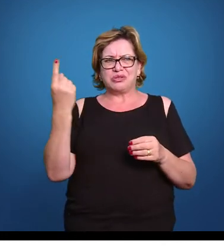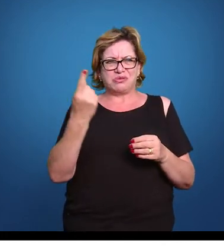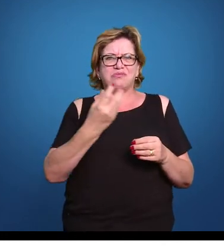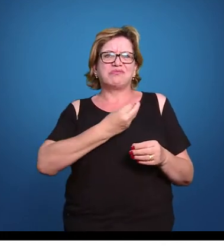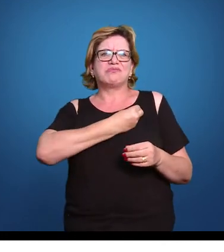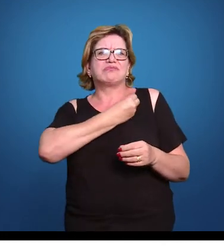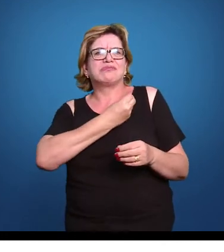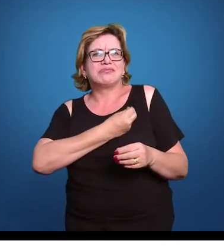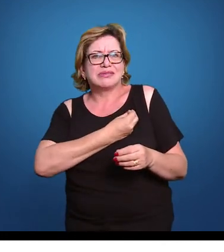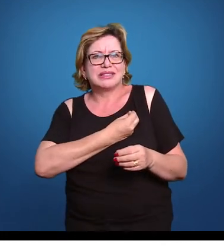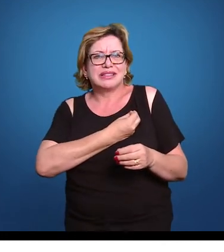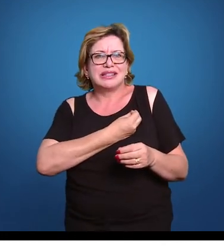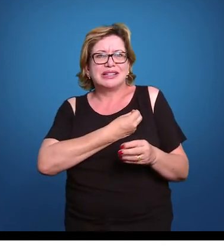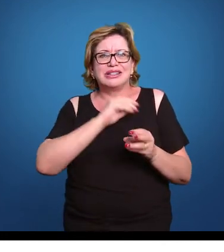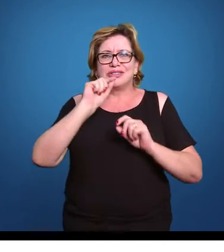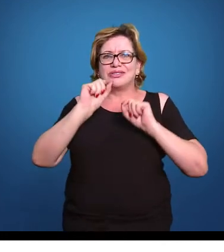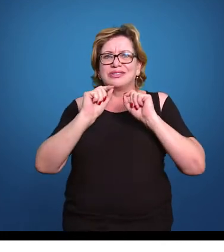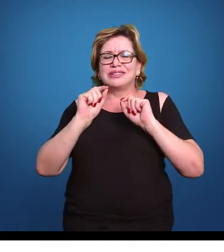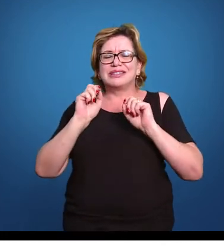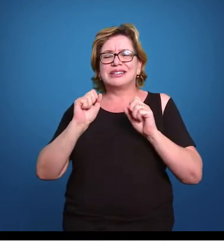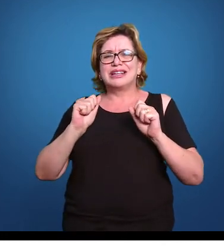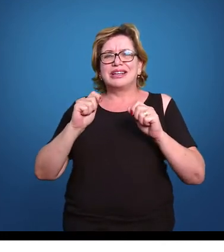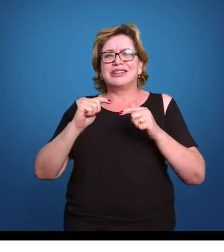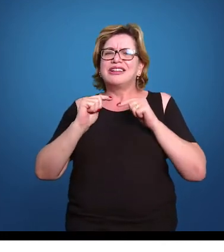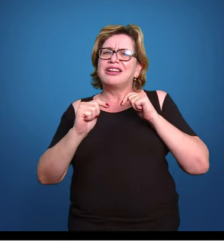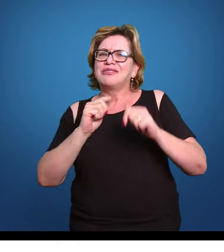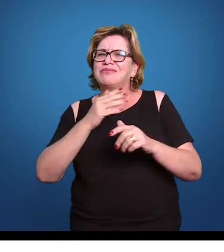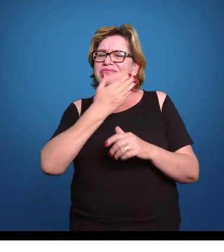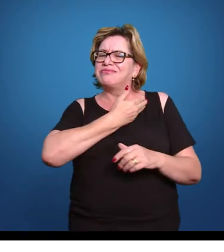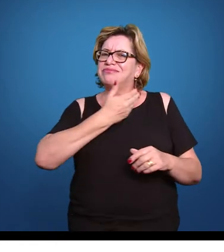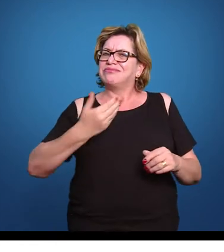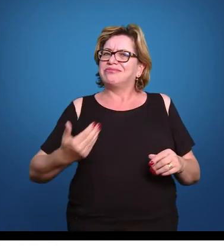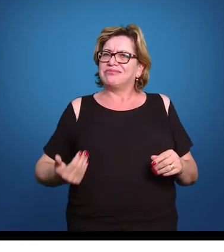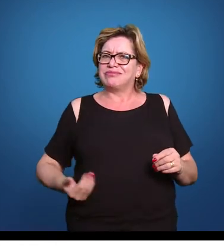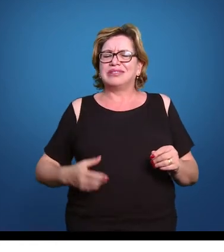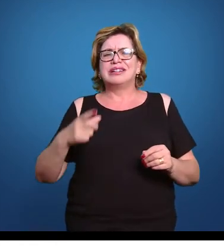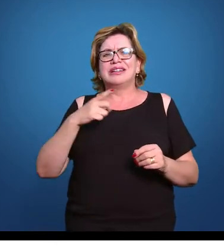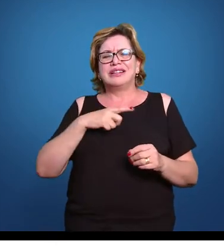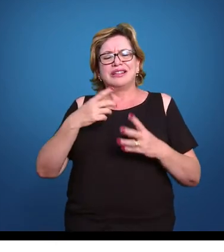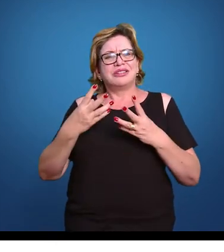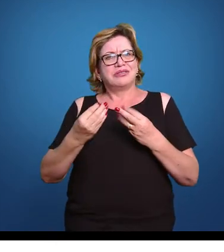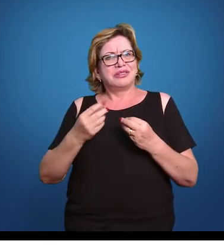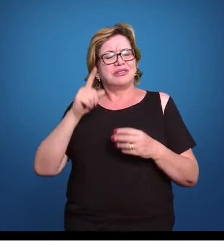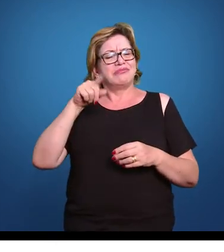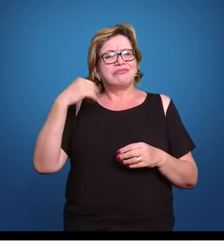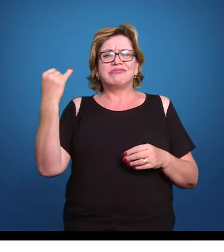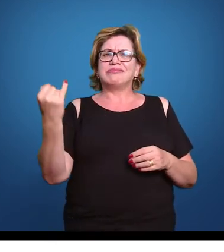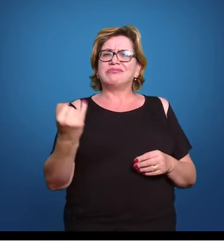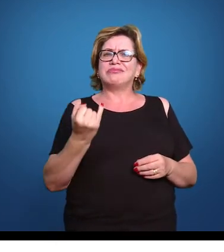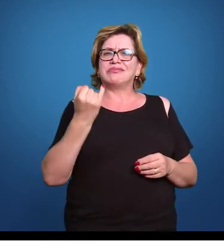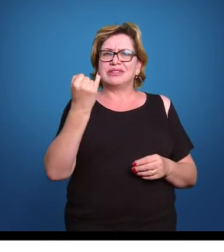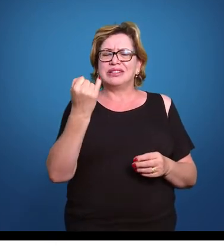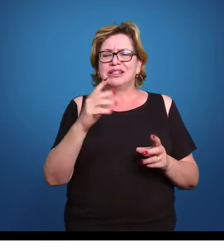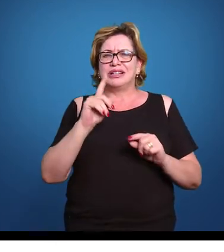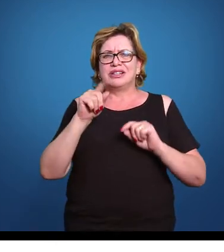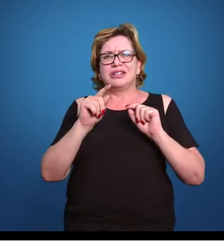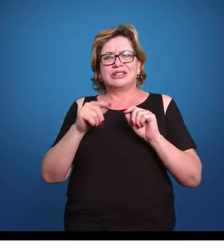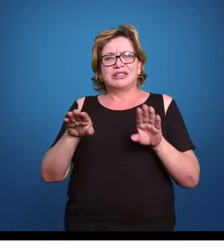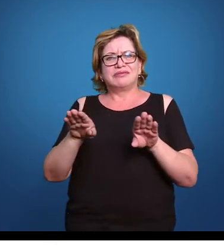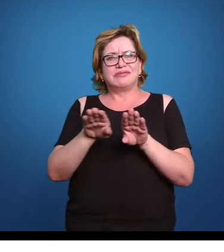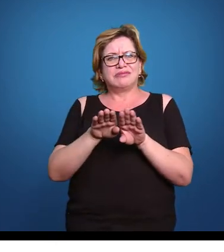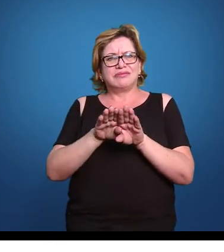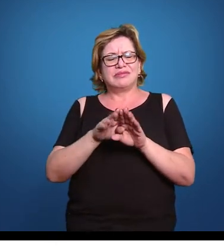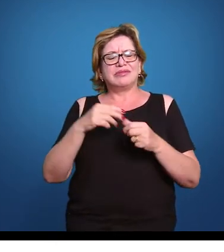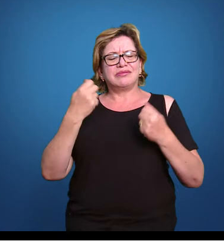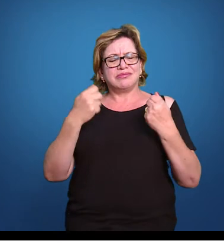moramos, essa atividade governamental é muito presente e muito importante. Então, o nosso cenário também